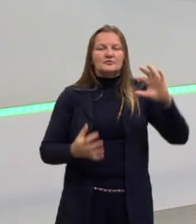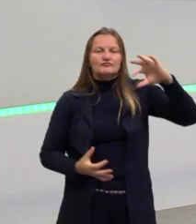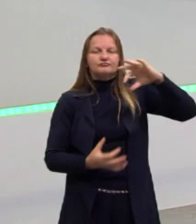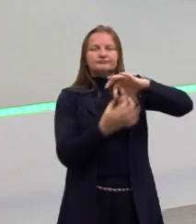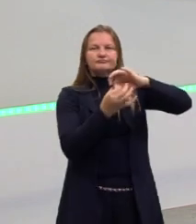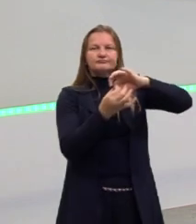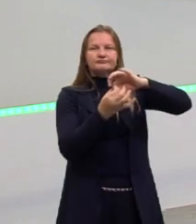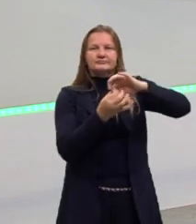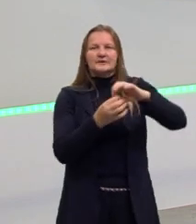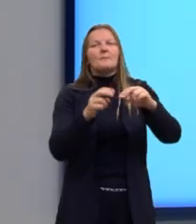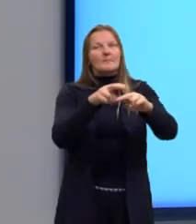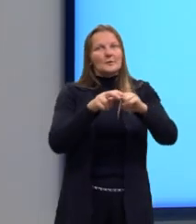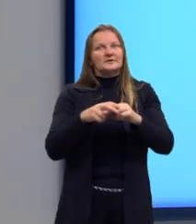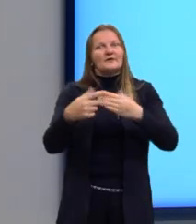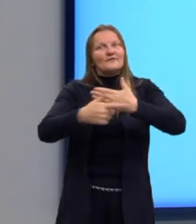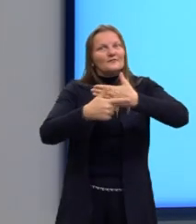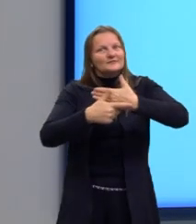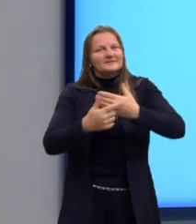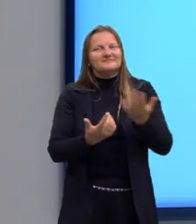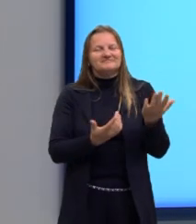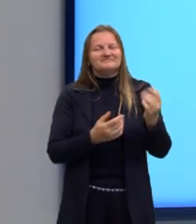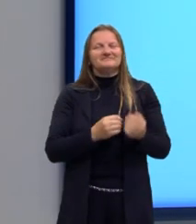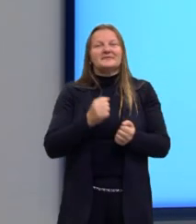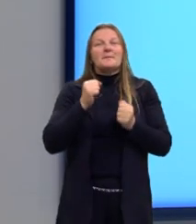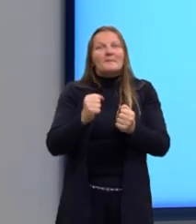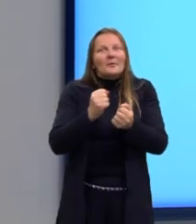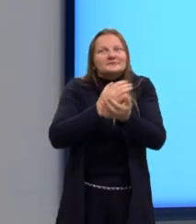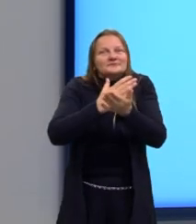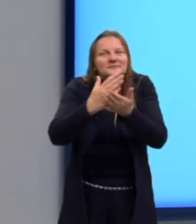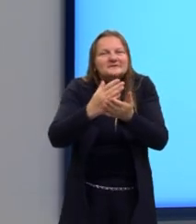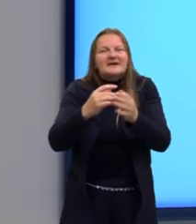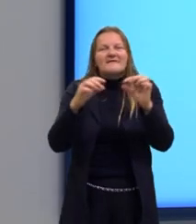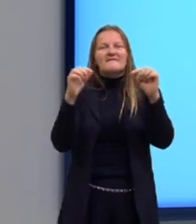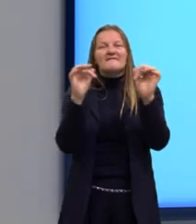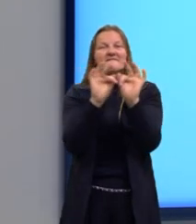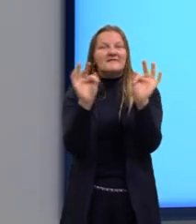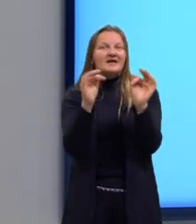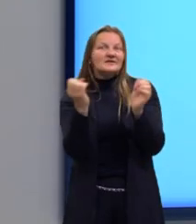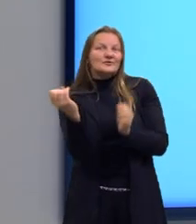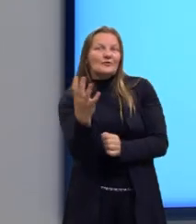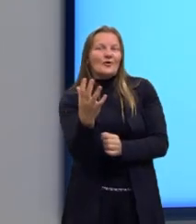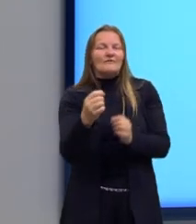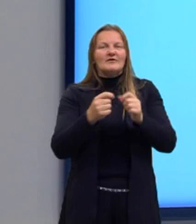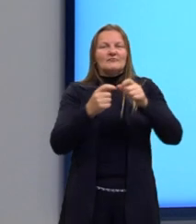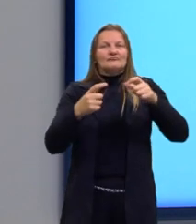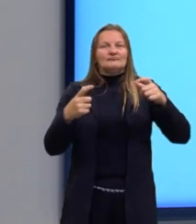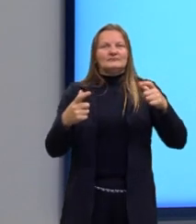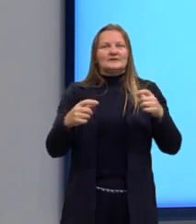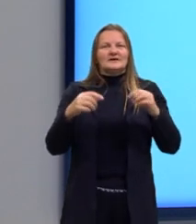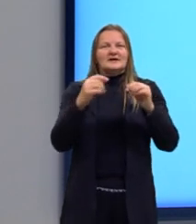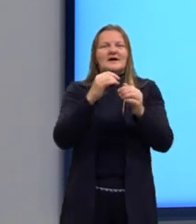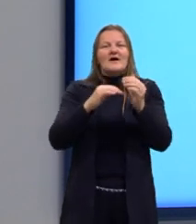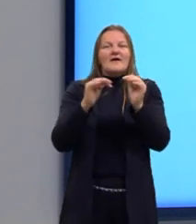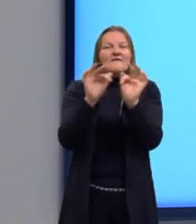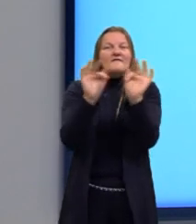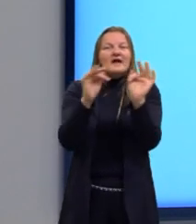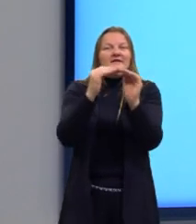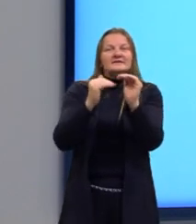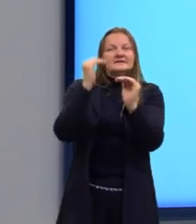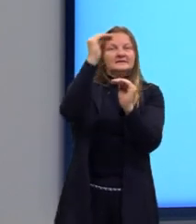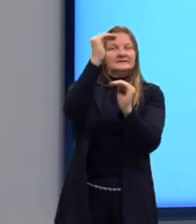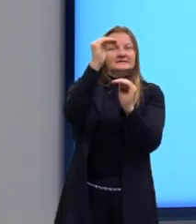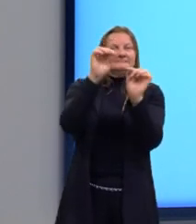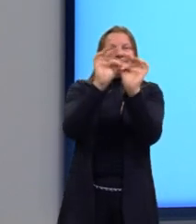frases. Elas podem iniciar uma frase nova expandindo a que já estava antes, ou seja,